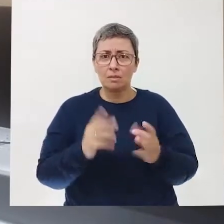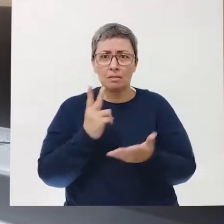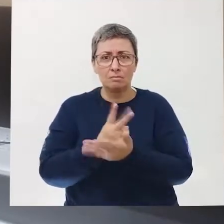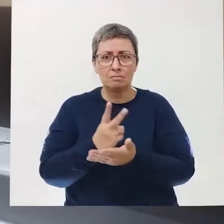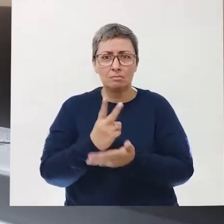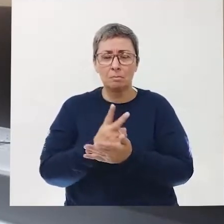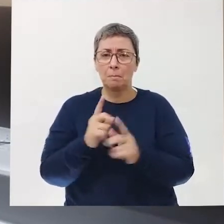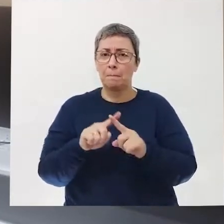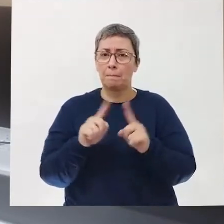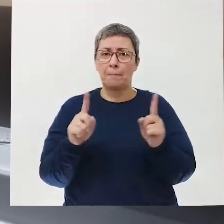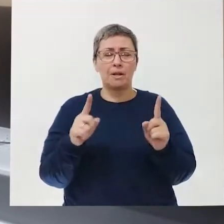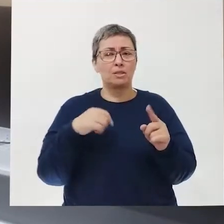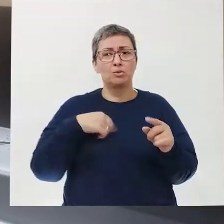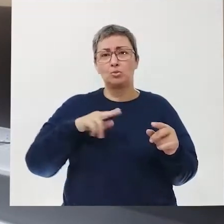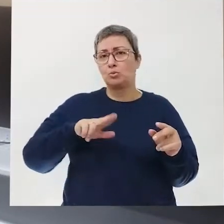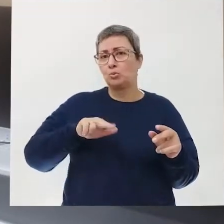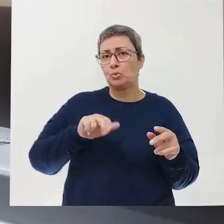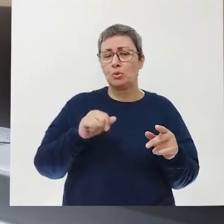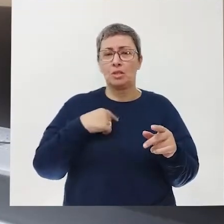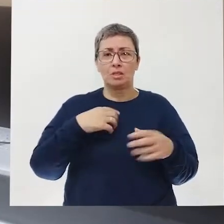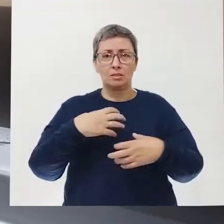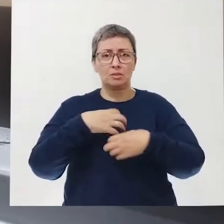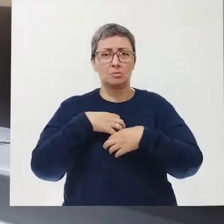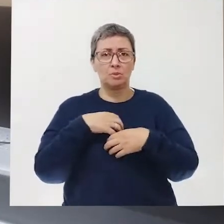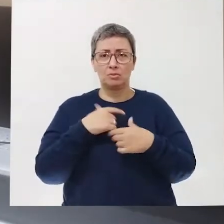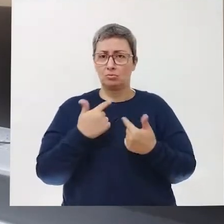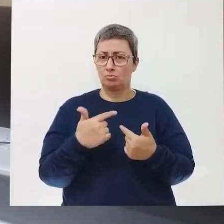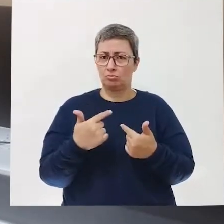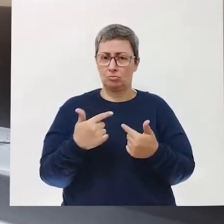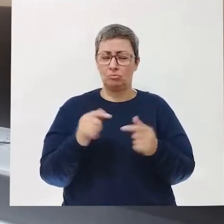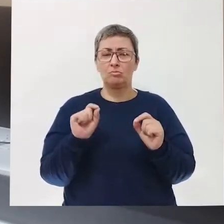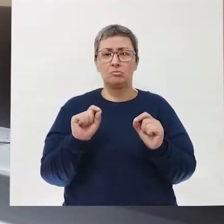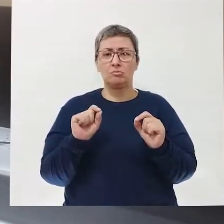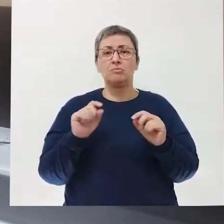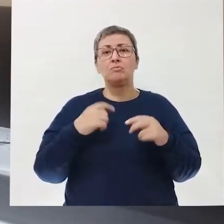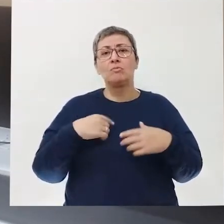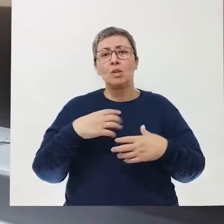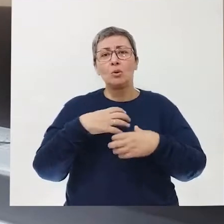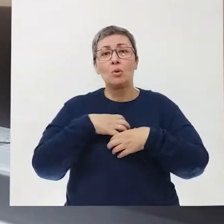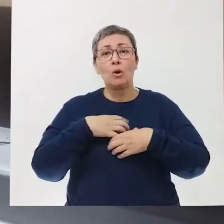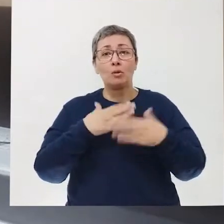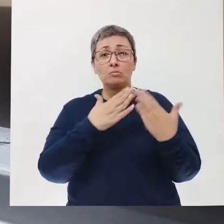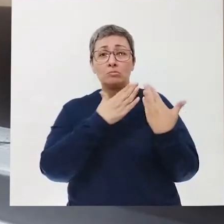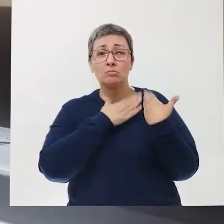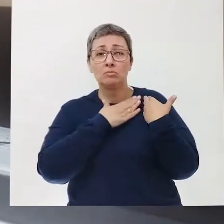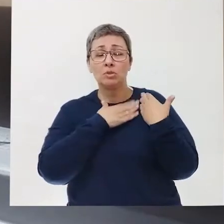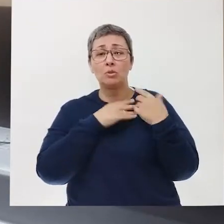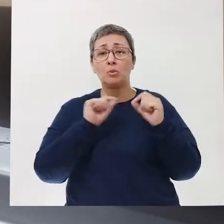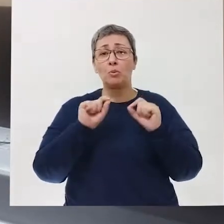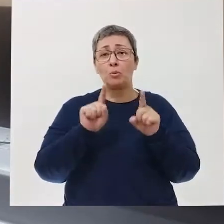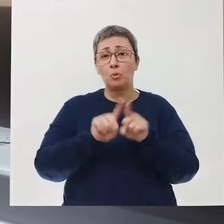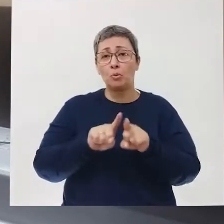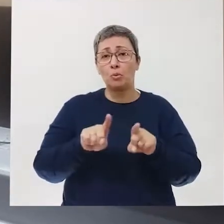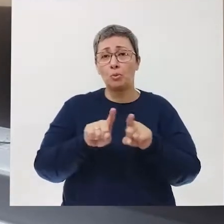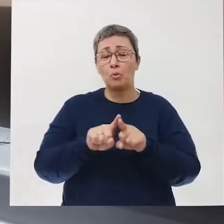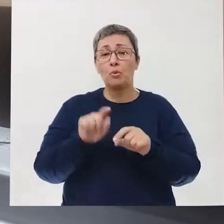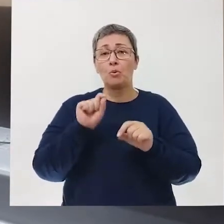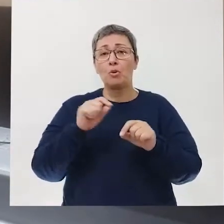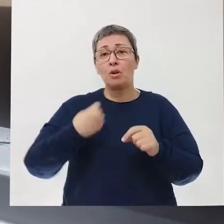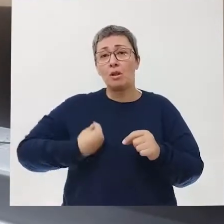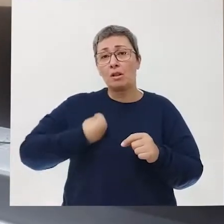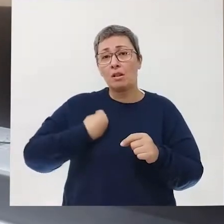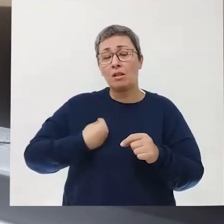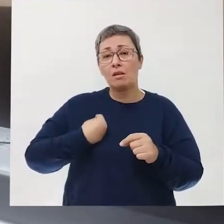Mas não, nunca sem sentimento. E são eles os responsáveis também pela